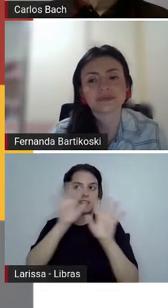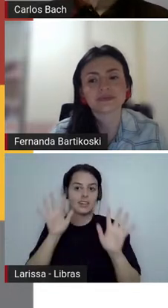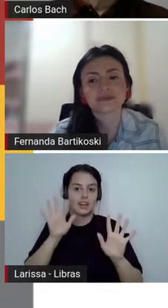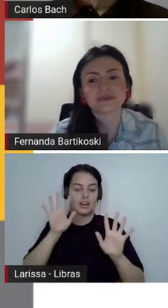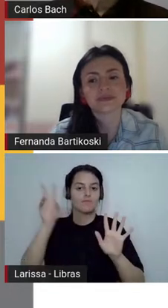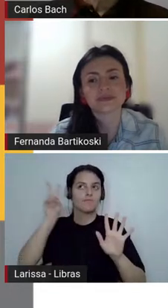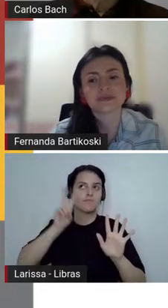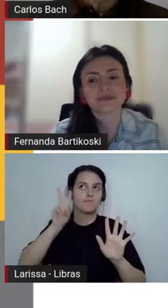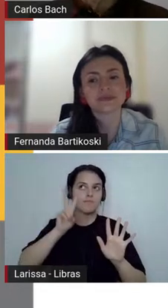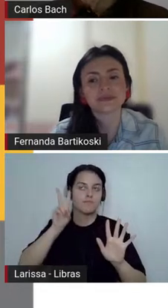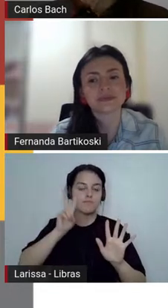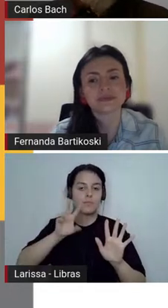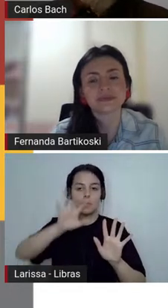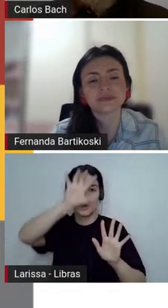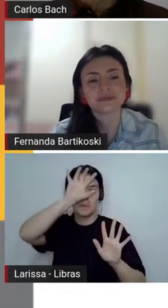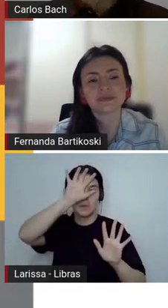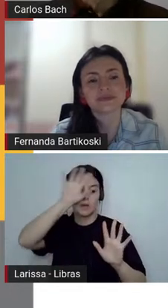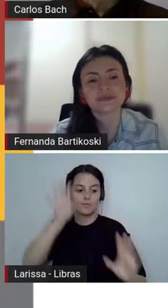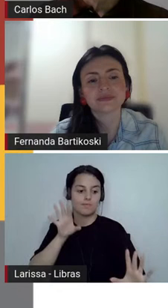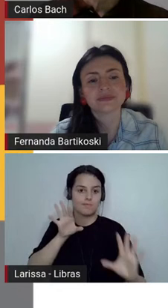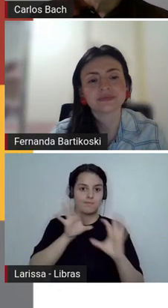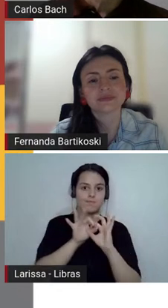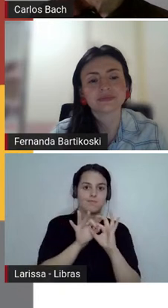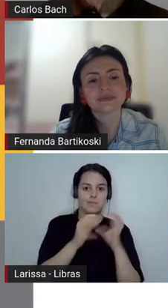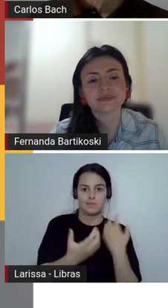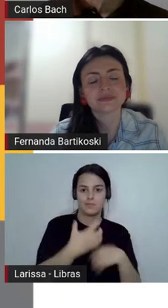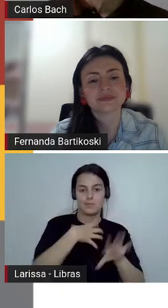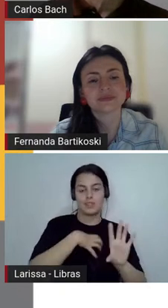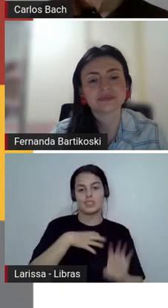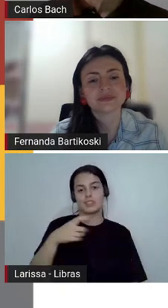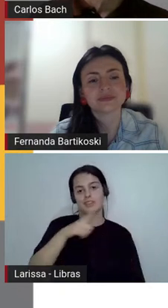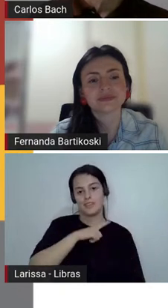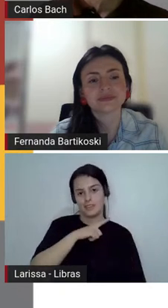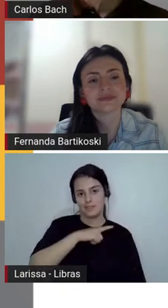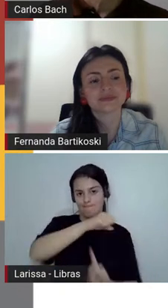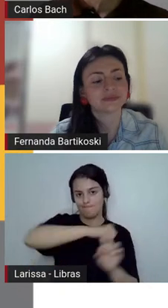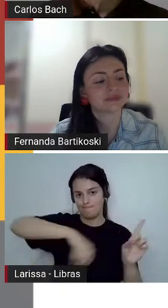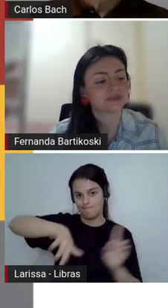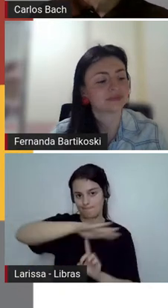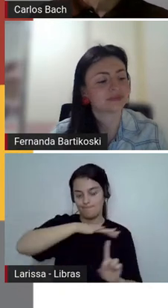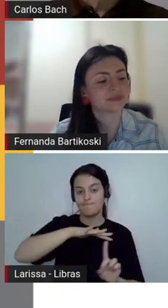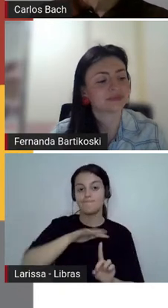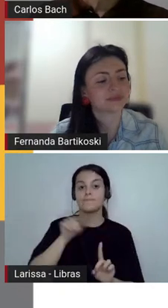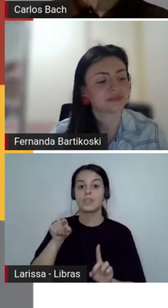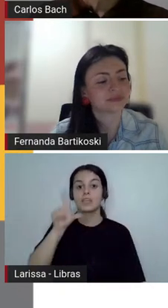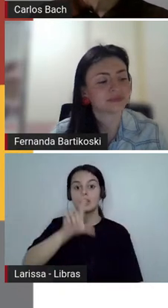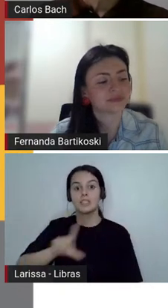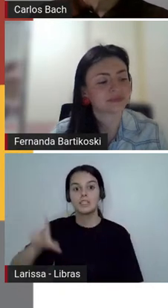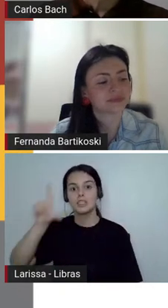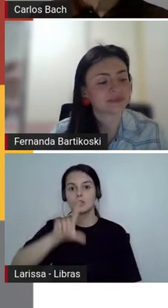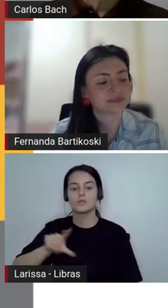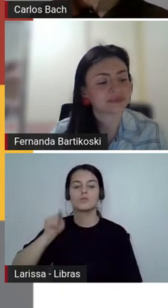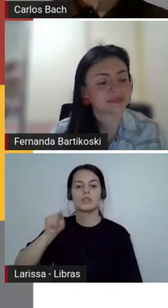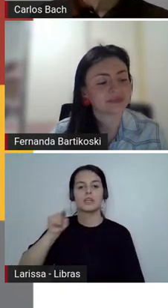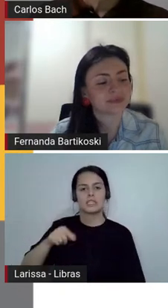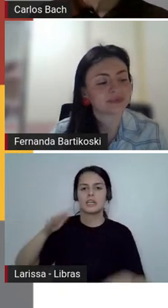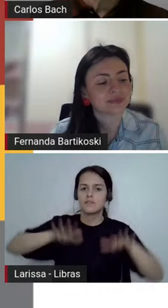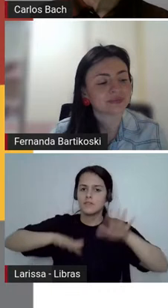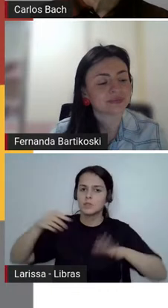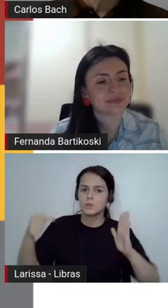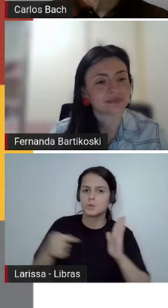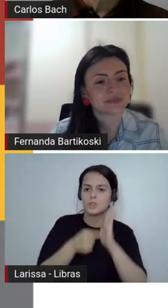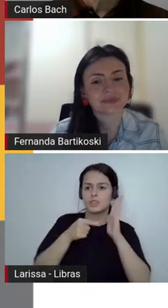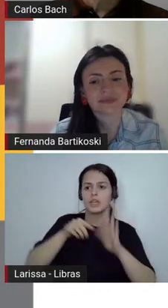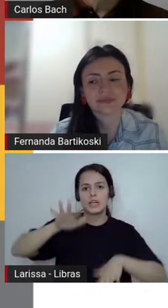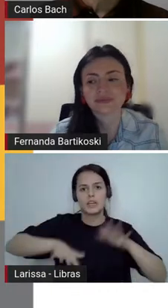A literatura confirma e nega, propõe e denuncia, apoia e combate, fornecendo a possibilidade de vivermos